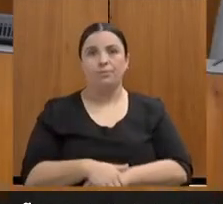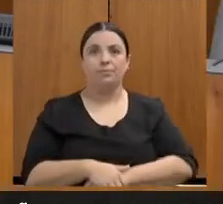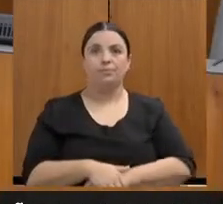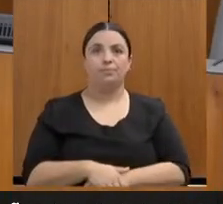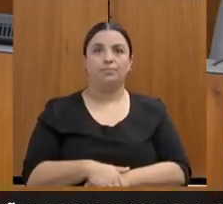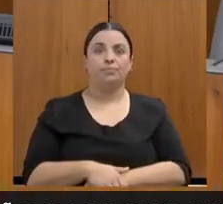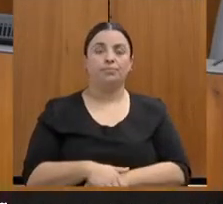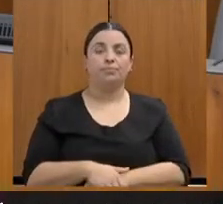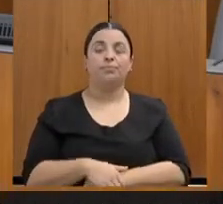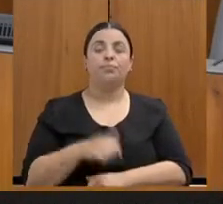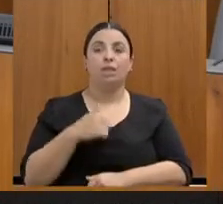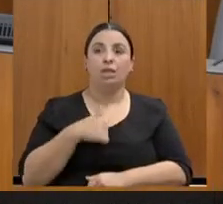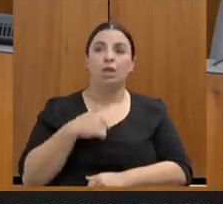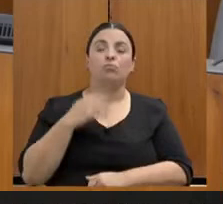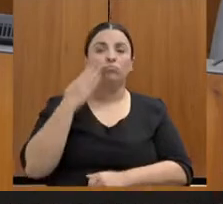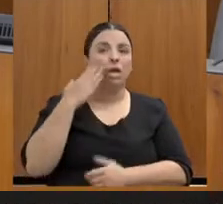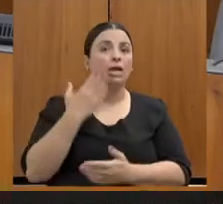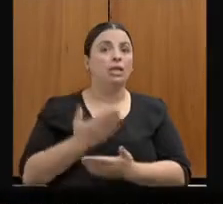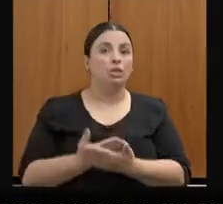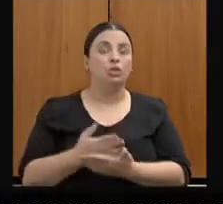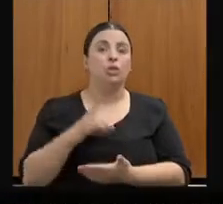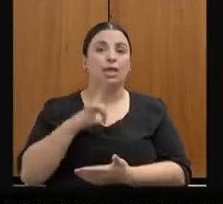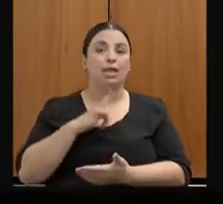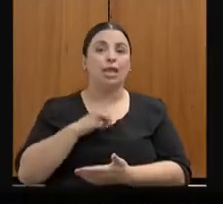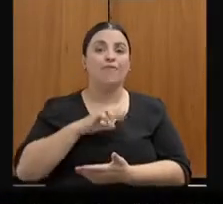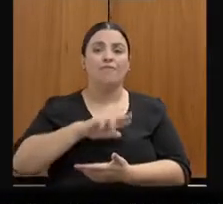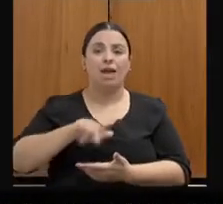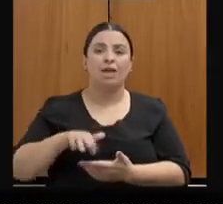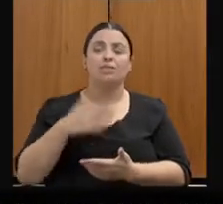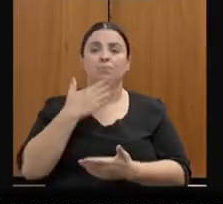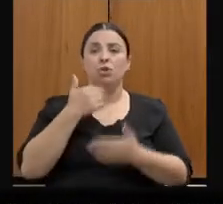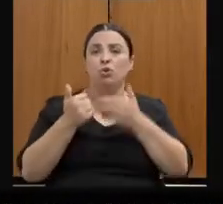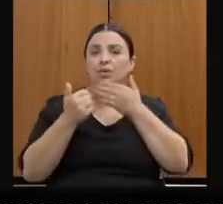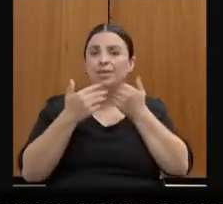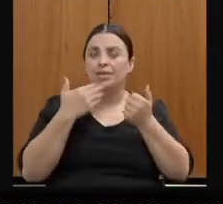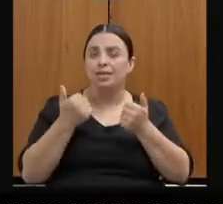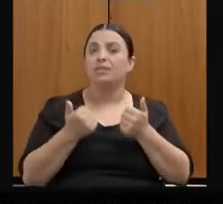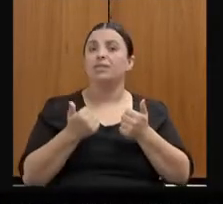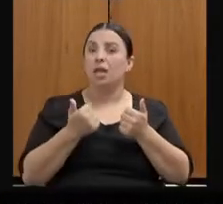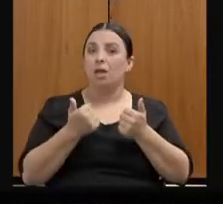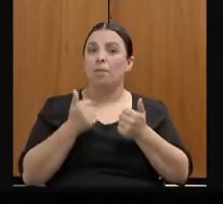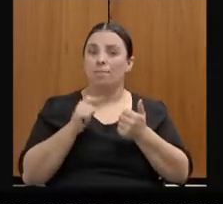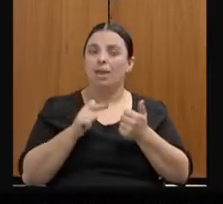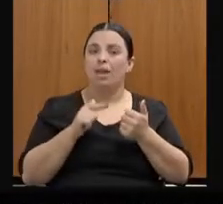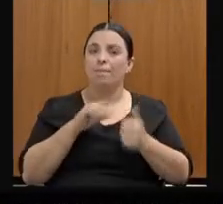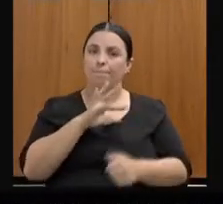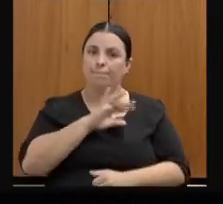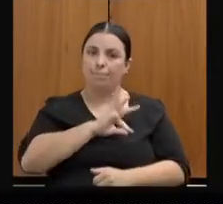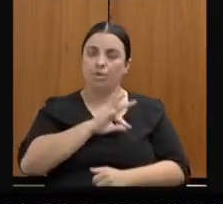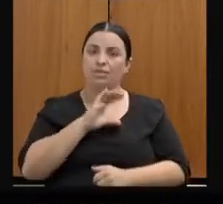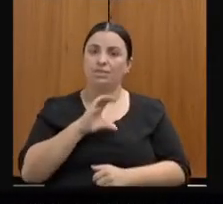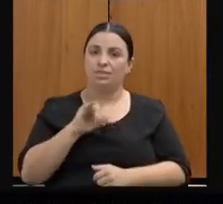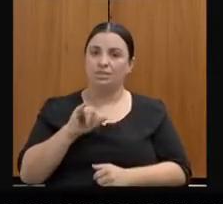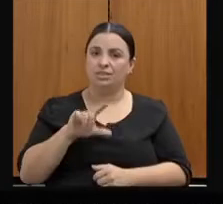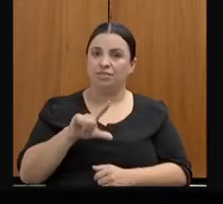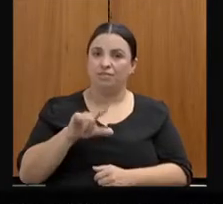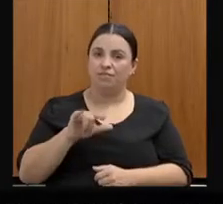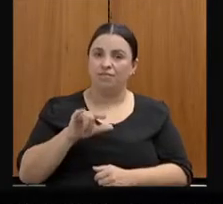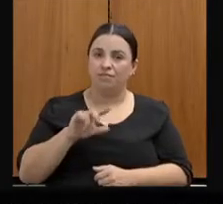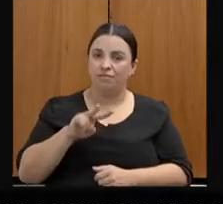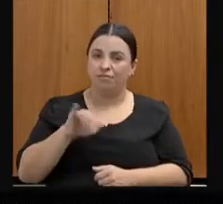Eu acredito que as melhorias já têm sido feitas pela Polícia Civil. A gente tem algumas iniciativas estratégicas